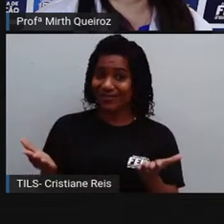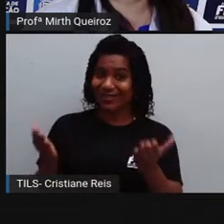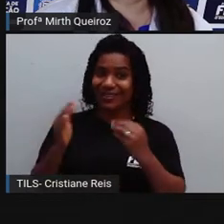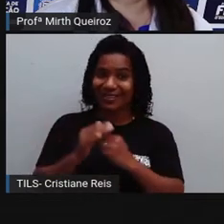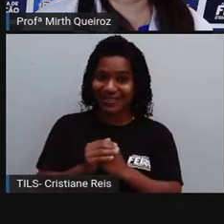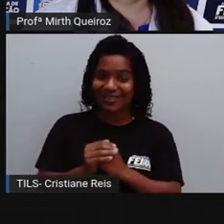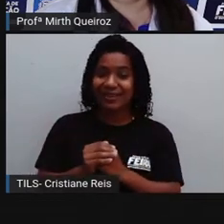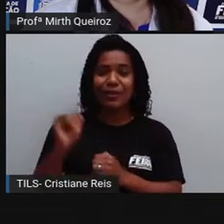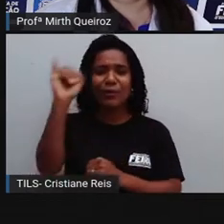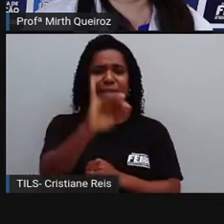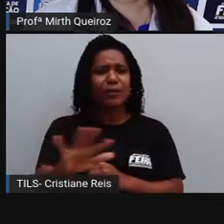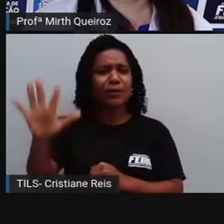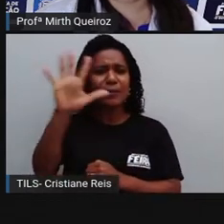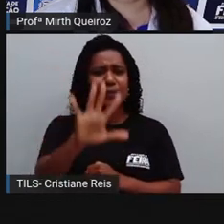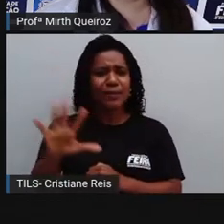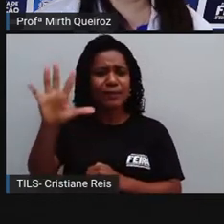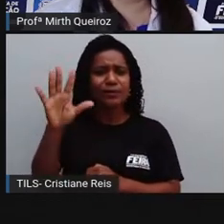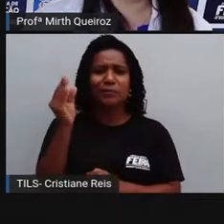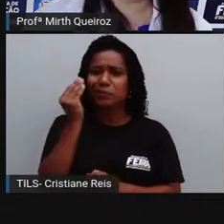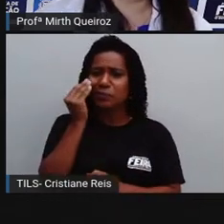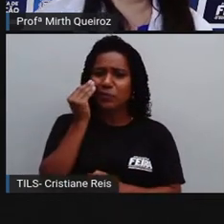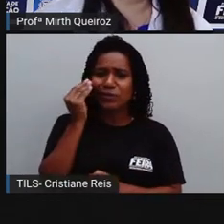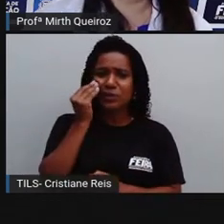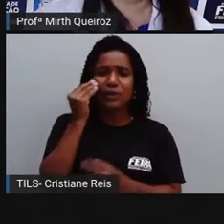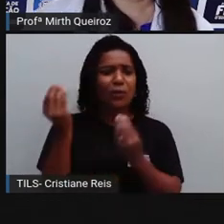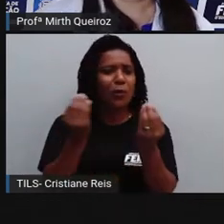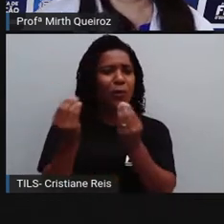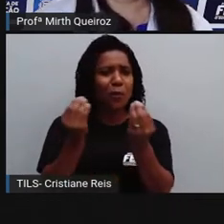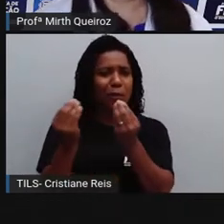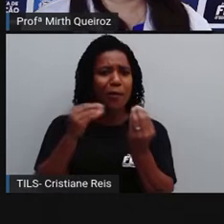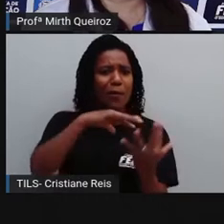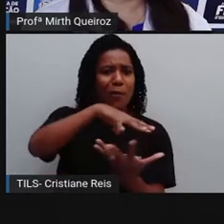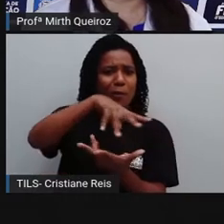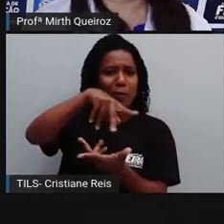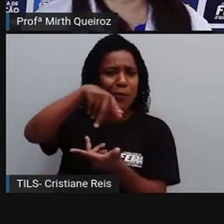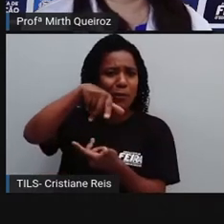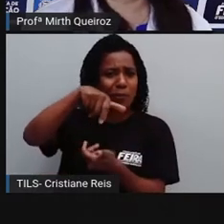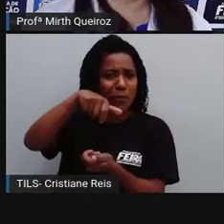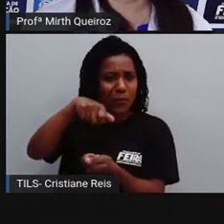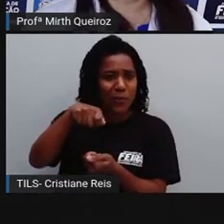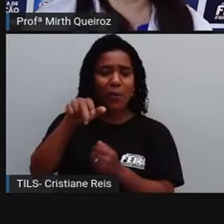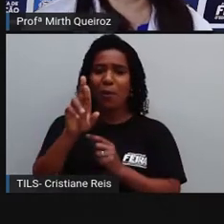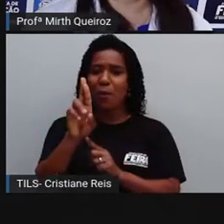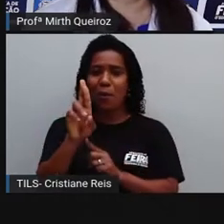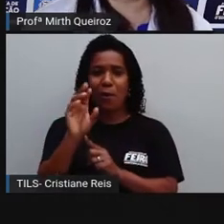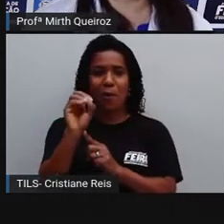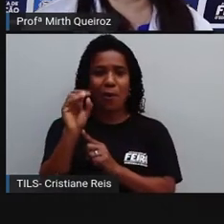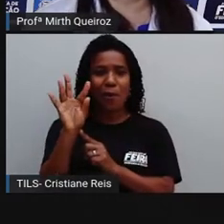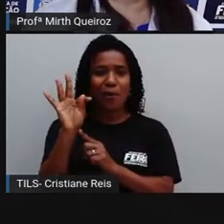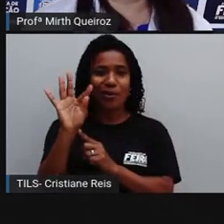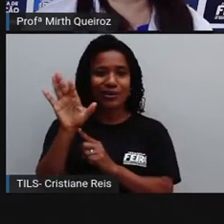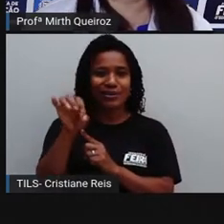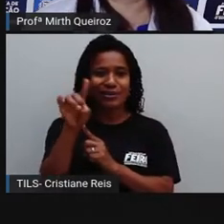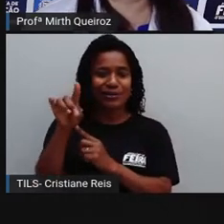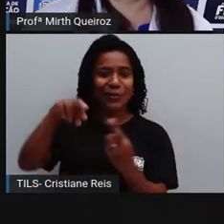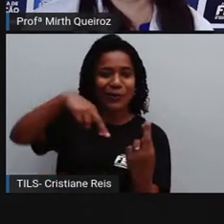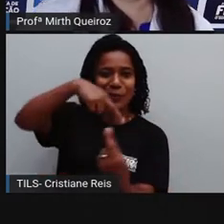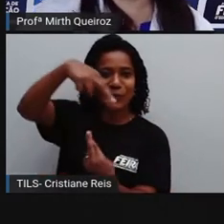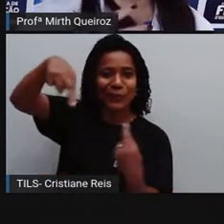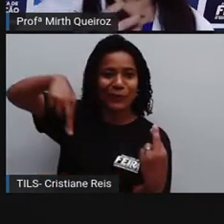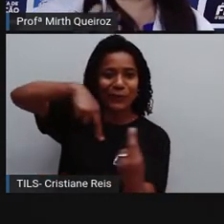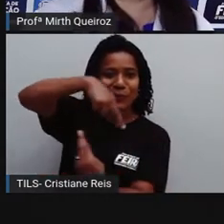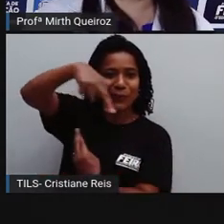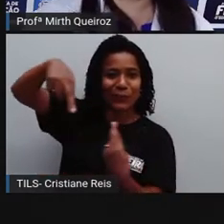retratando aí o movimento de rotação, que é o movimento que a Terra faz em torno do seu próprio eixo, né?